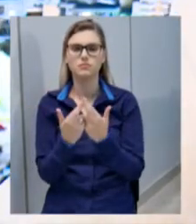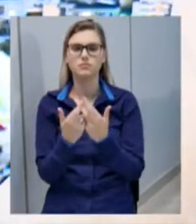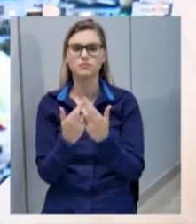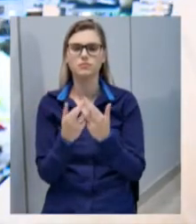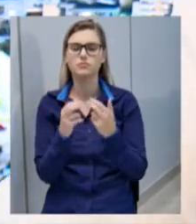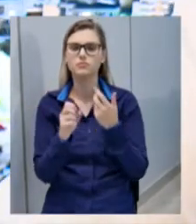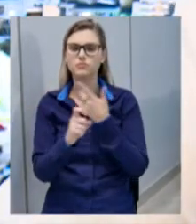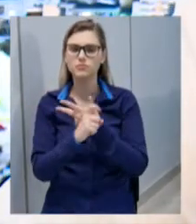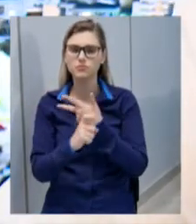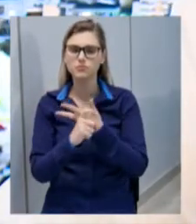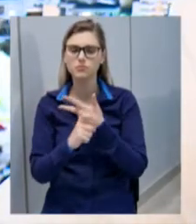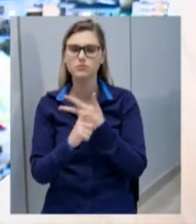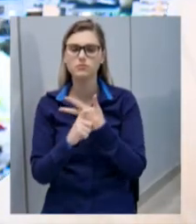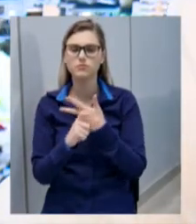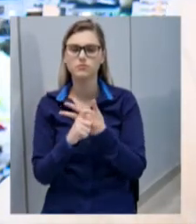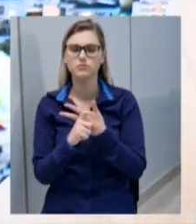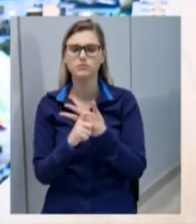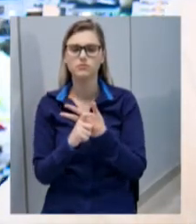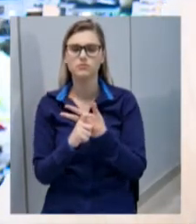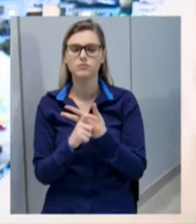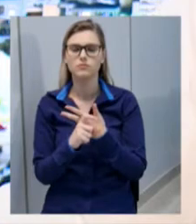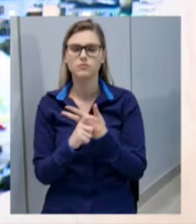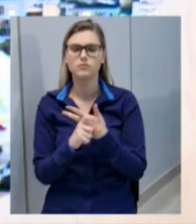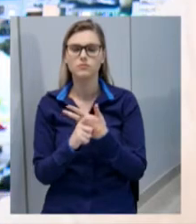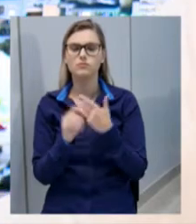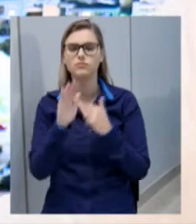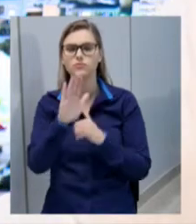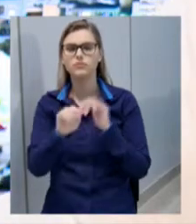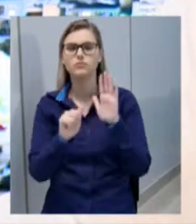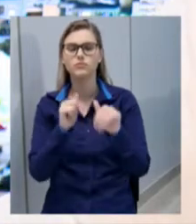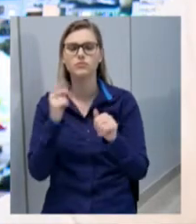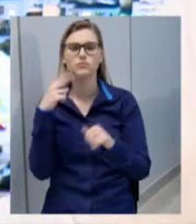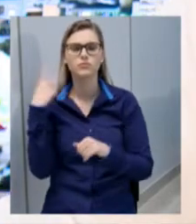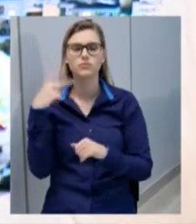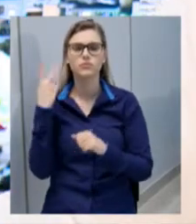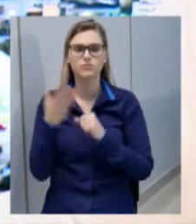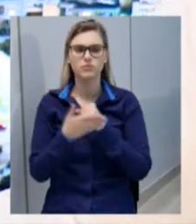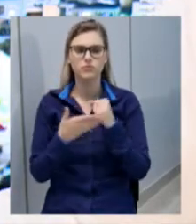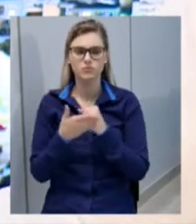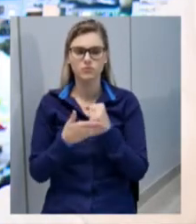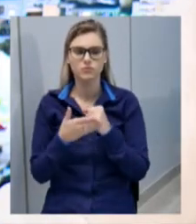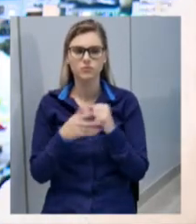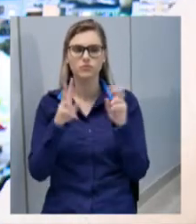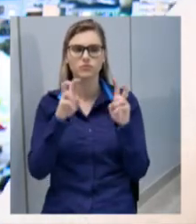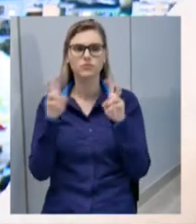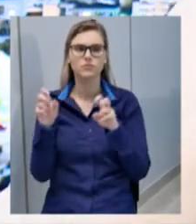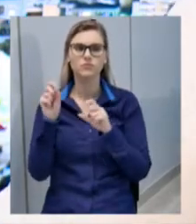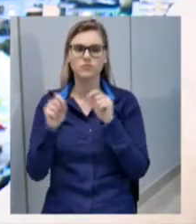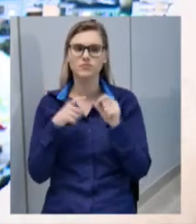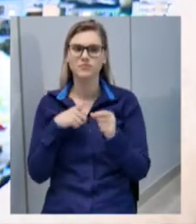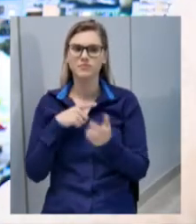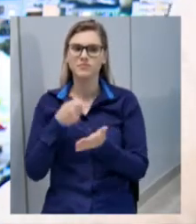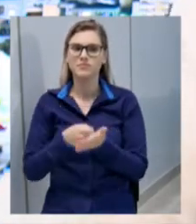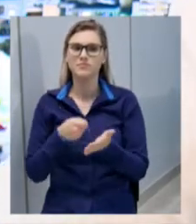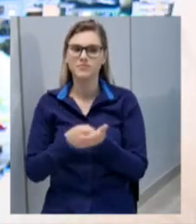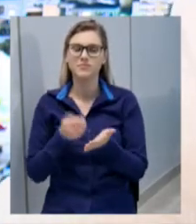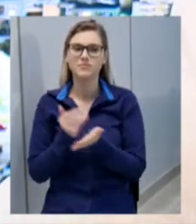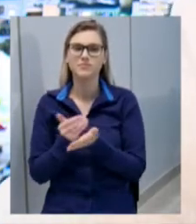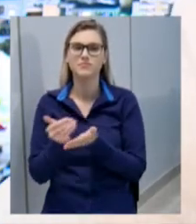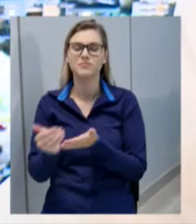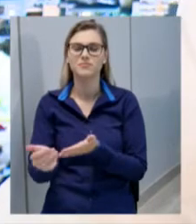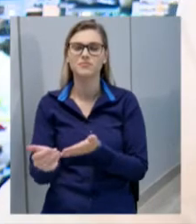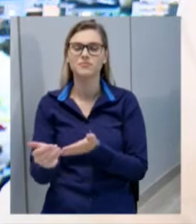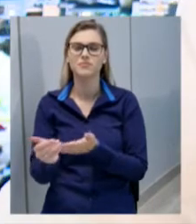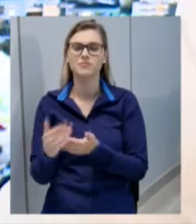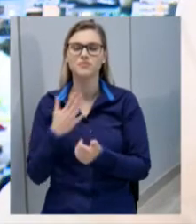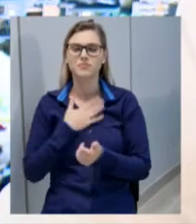Executivo convocou os vereadores da base, de um tema que eu tenho cobrado desde o início da minha